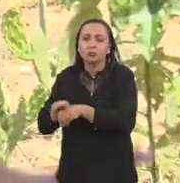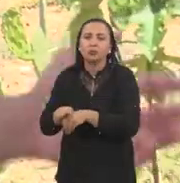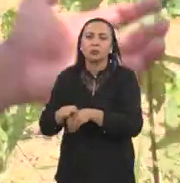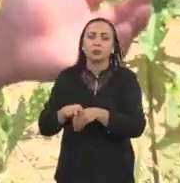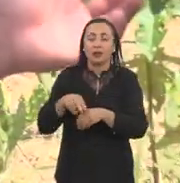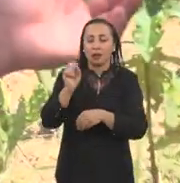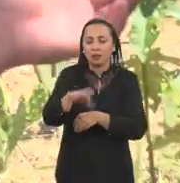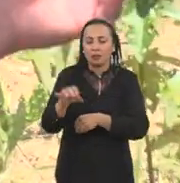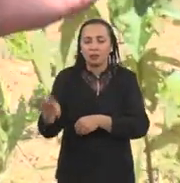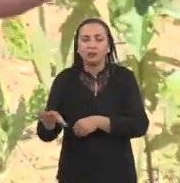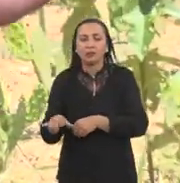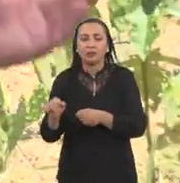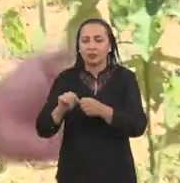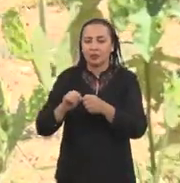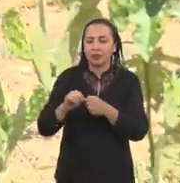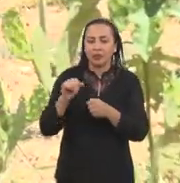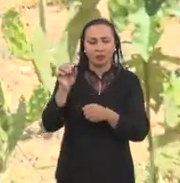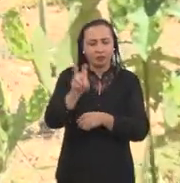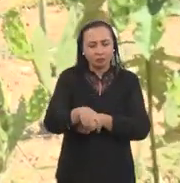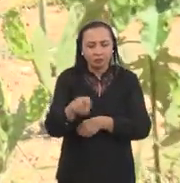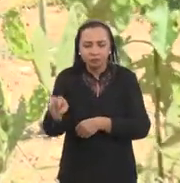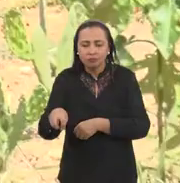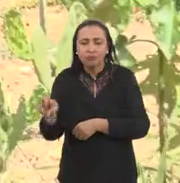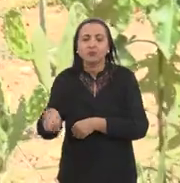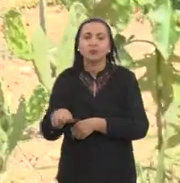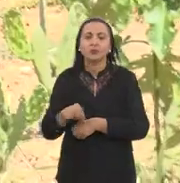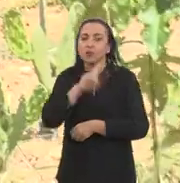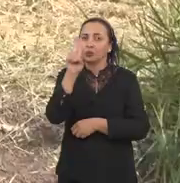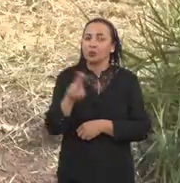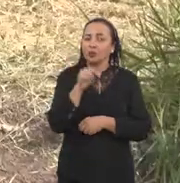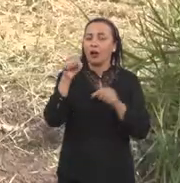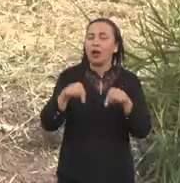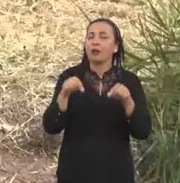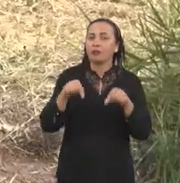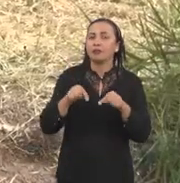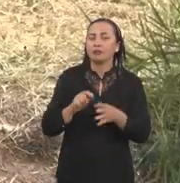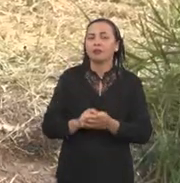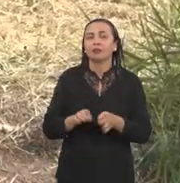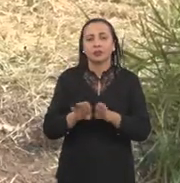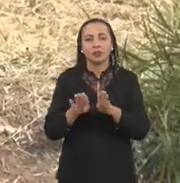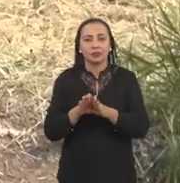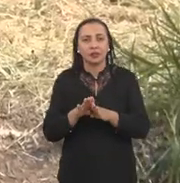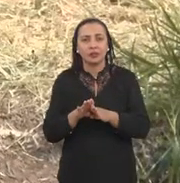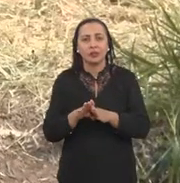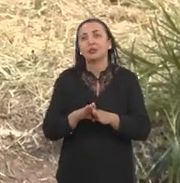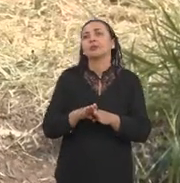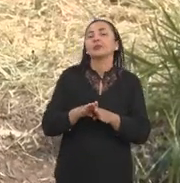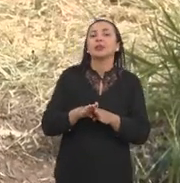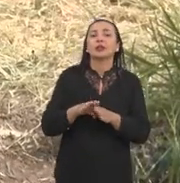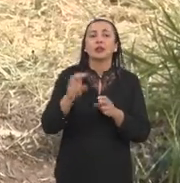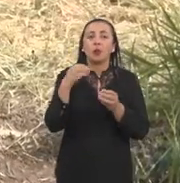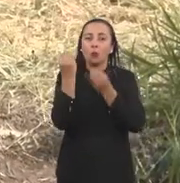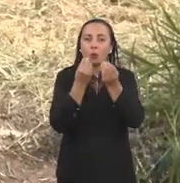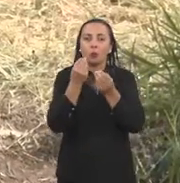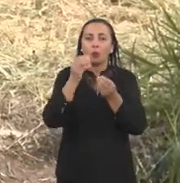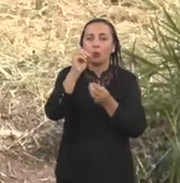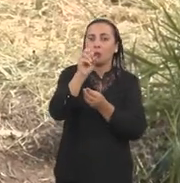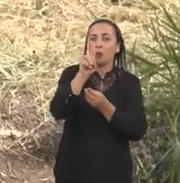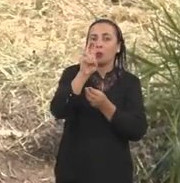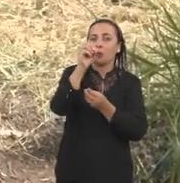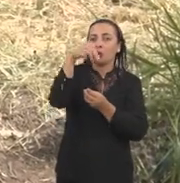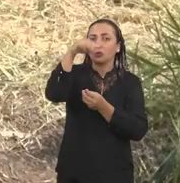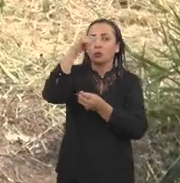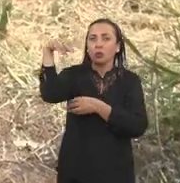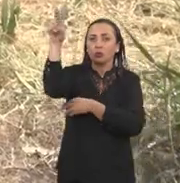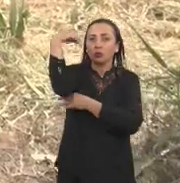relação ao monitoramento dessas plantas que estão aqui sendo conduzidas em campo. Utilizaremos aqui veículos aéreos não tripulados,